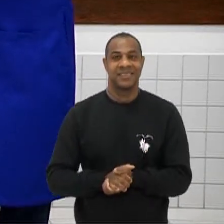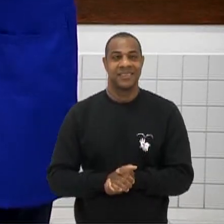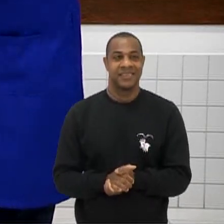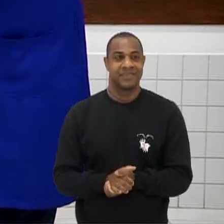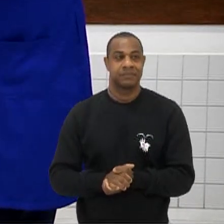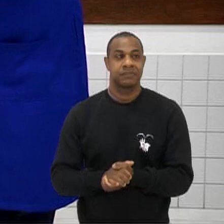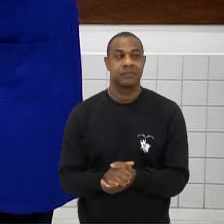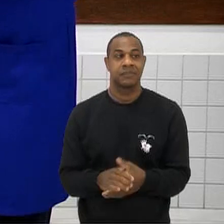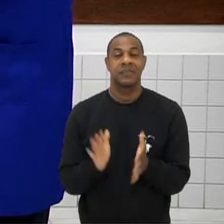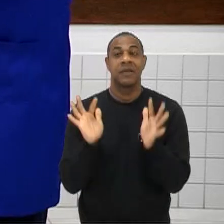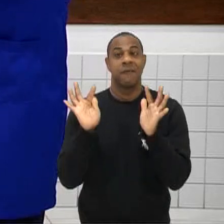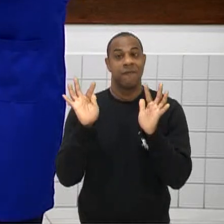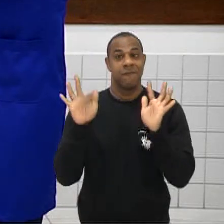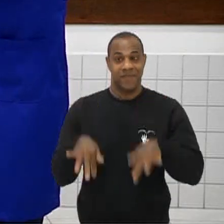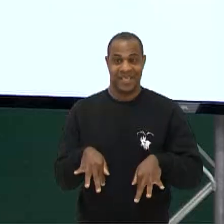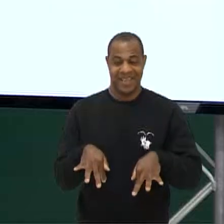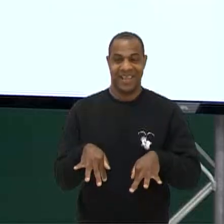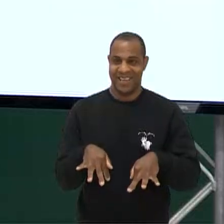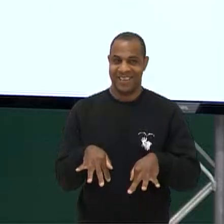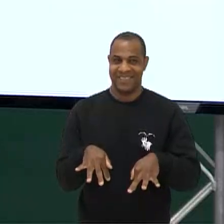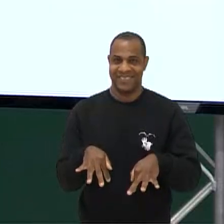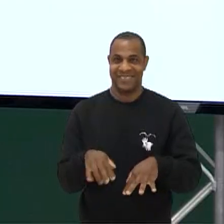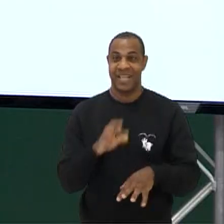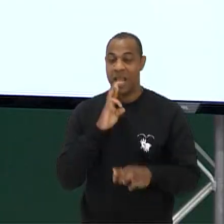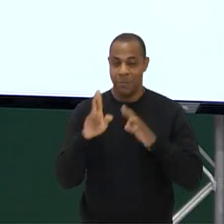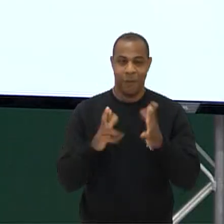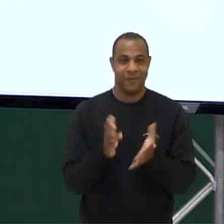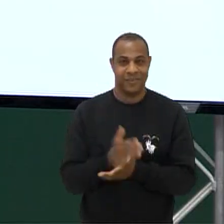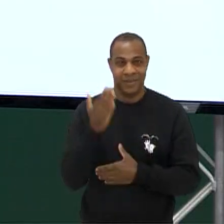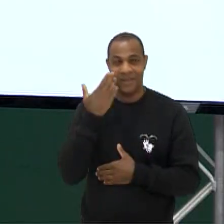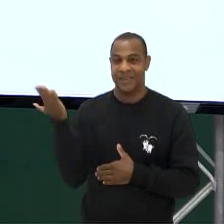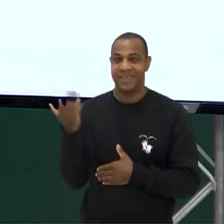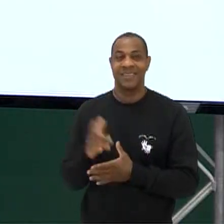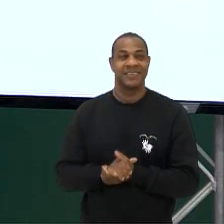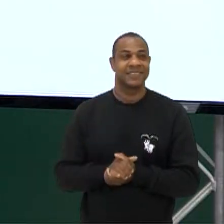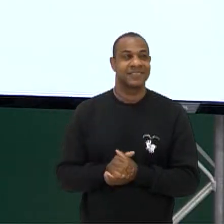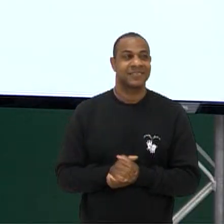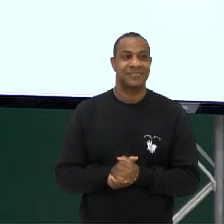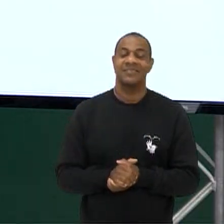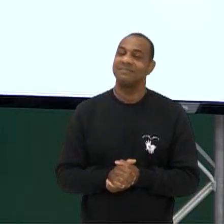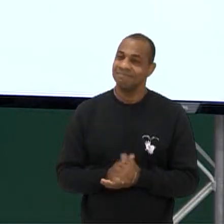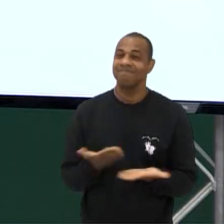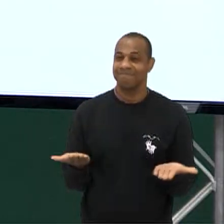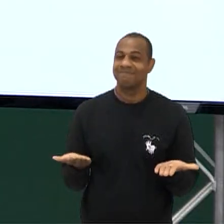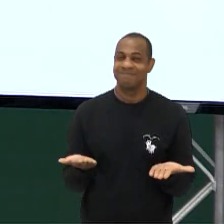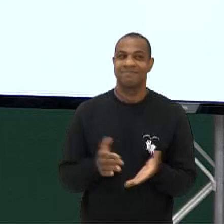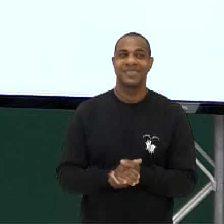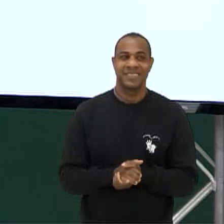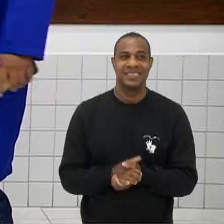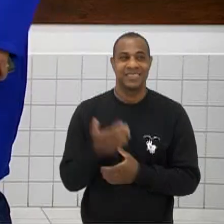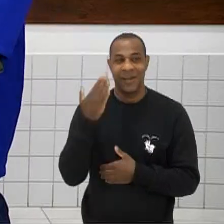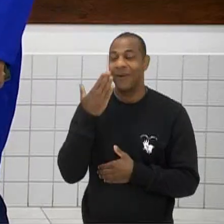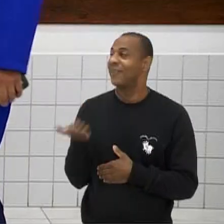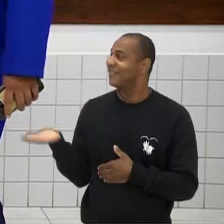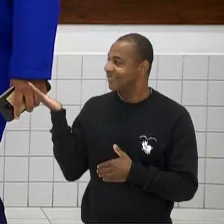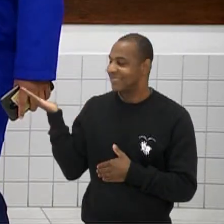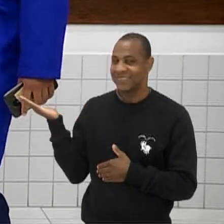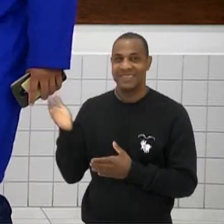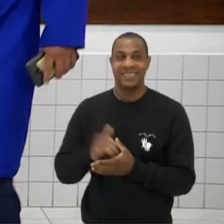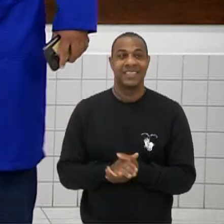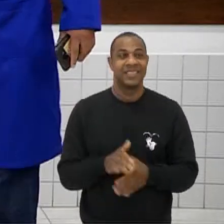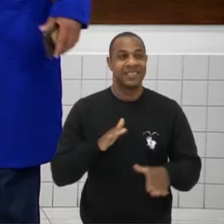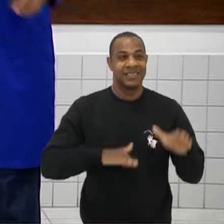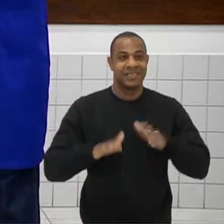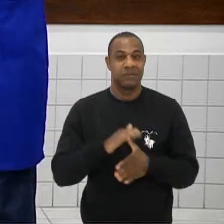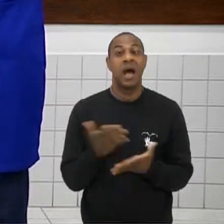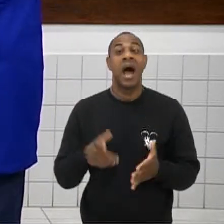2, 1 Fechou o nosso quiz aqui Cara Será? Essa parte de energia dissipativa Pega muita galera Sempre Professor